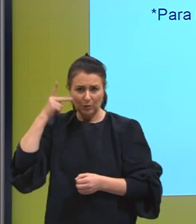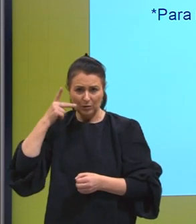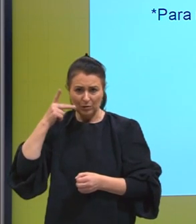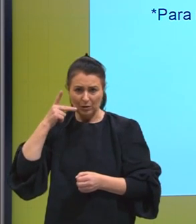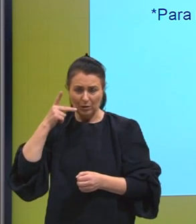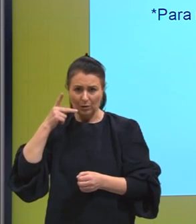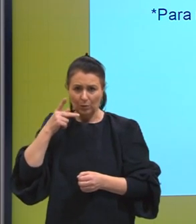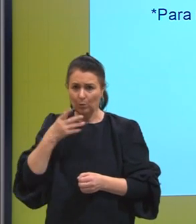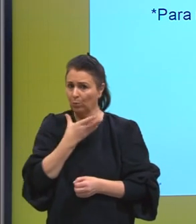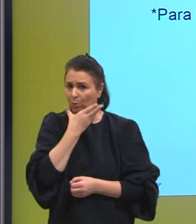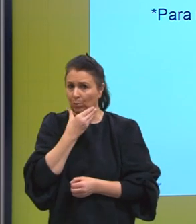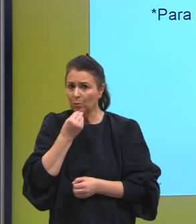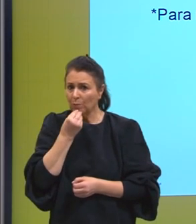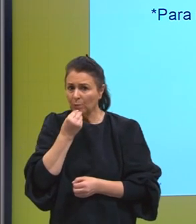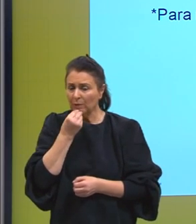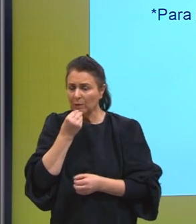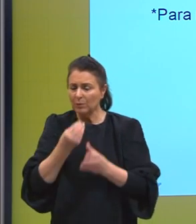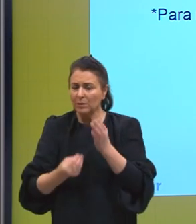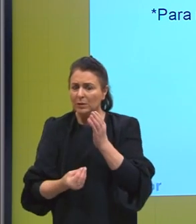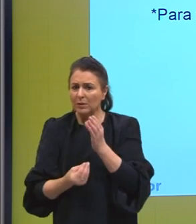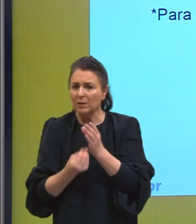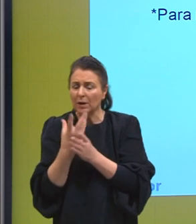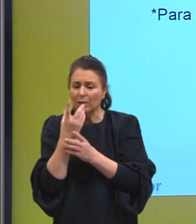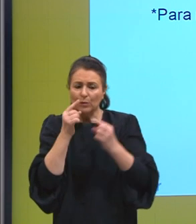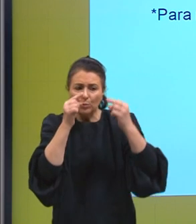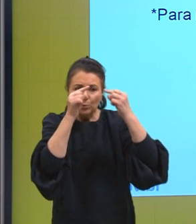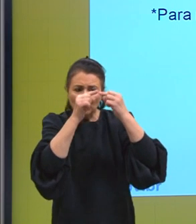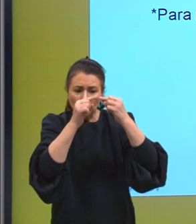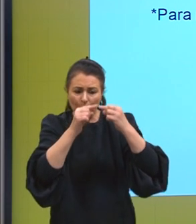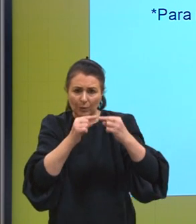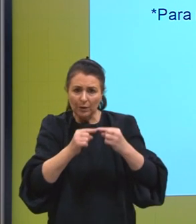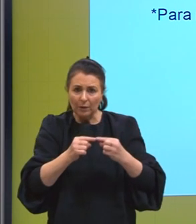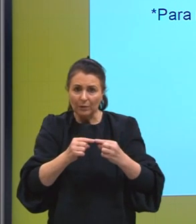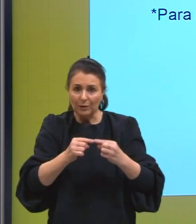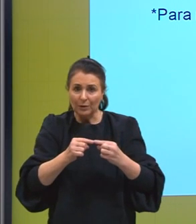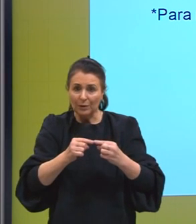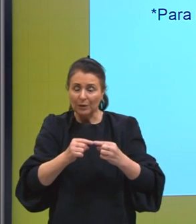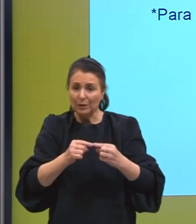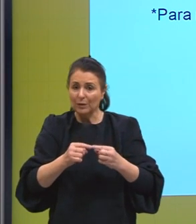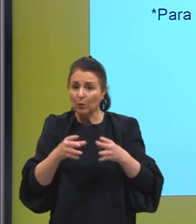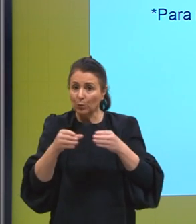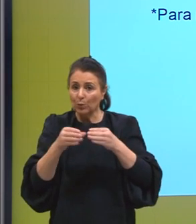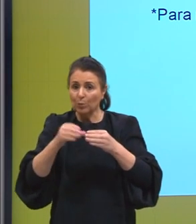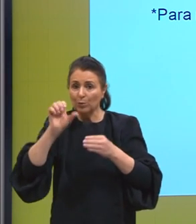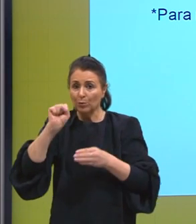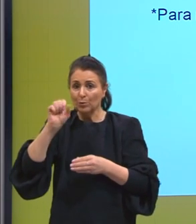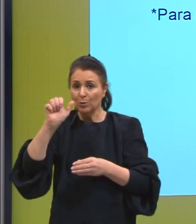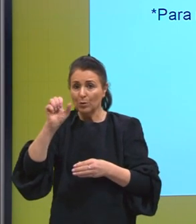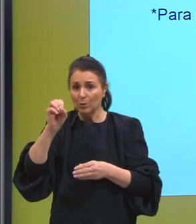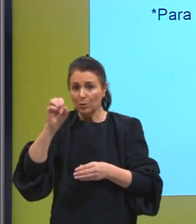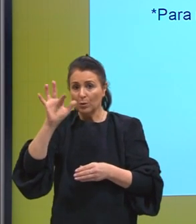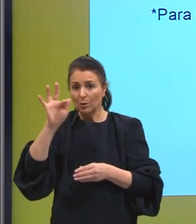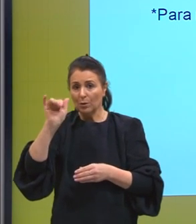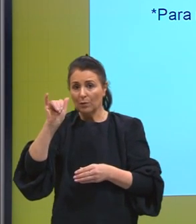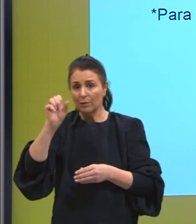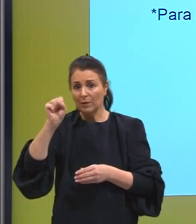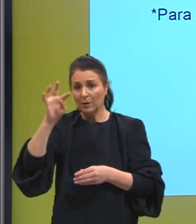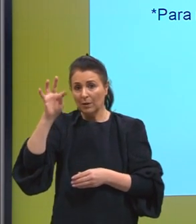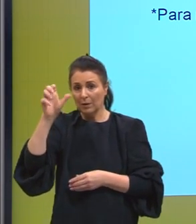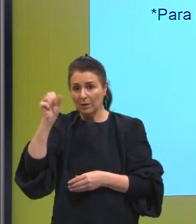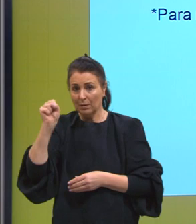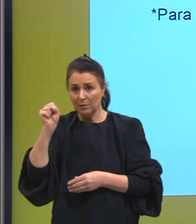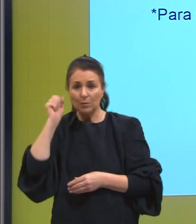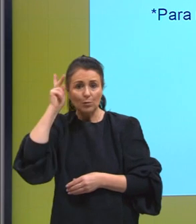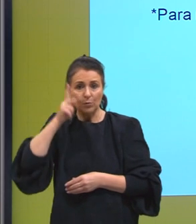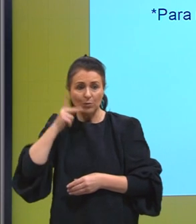política feita, criada, essa convenção pelos homens, é uma ideia dos sofistas. E se a política é criada